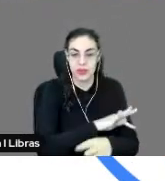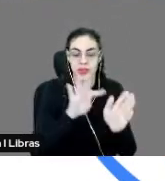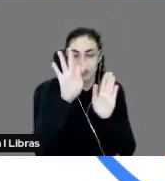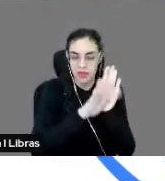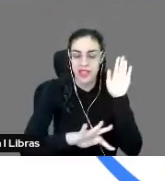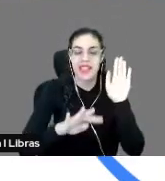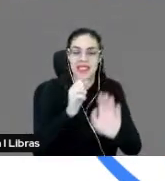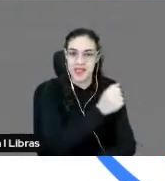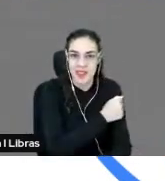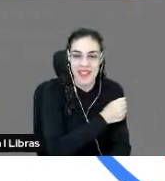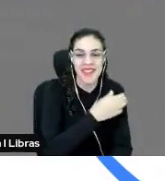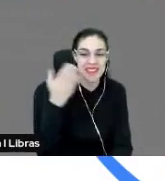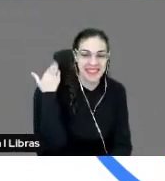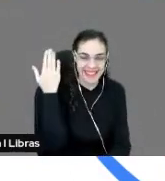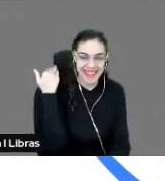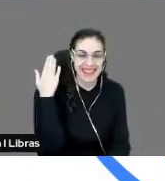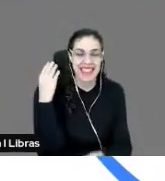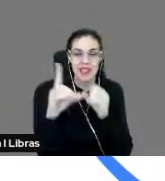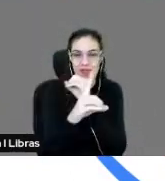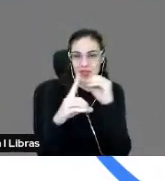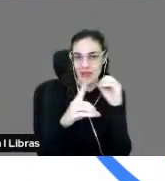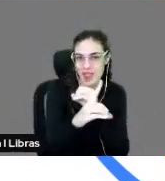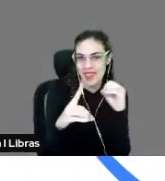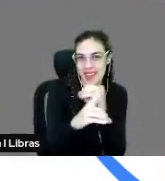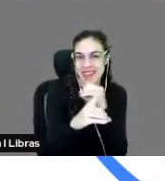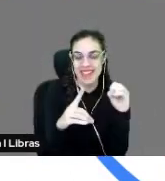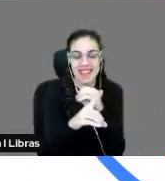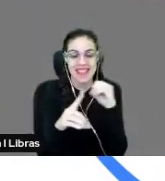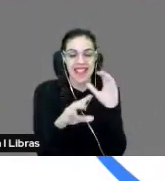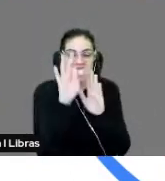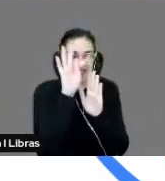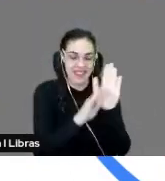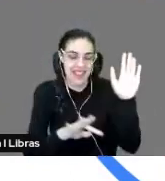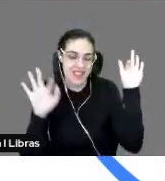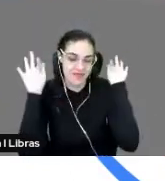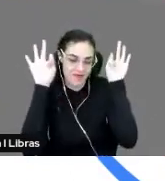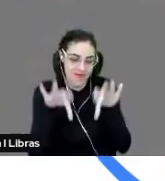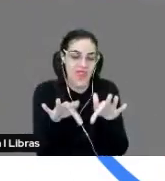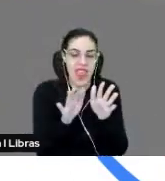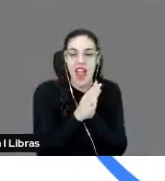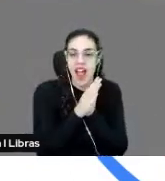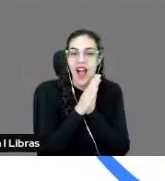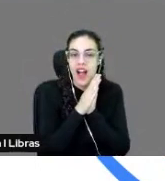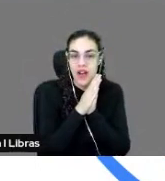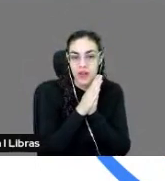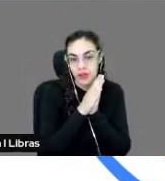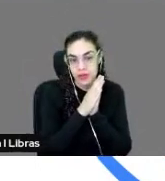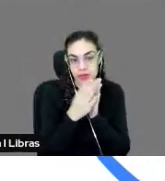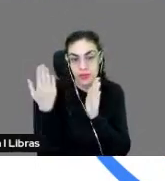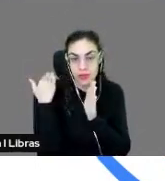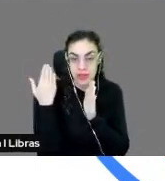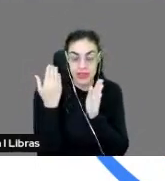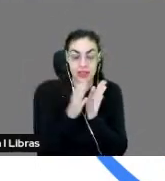de um projeto, de um artigo, de uma redação, de um trabalho final, de uma disciplina com uma produção anterior.